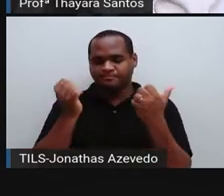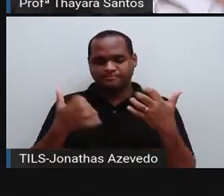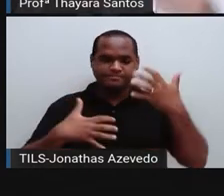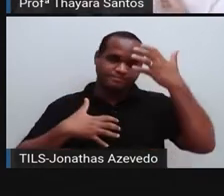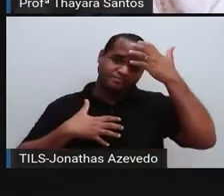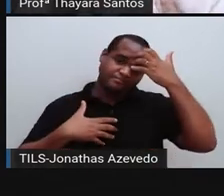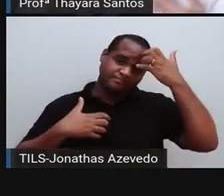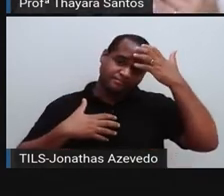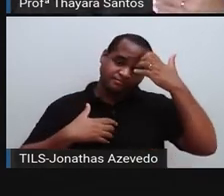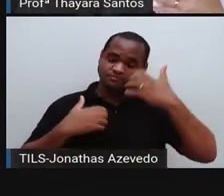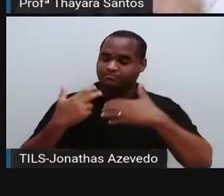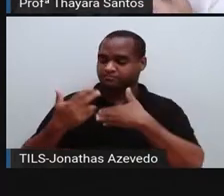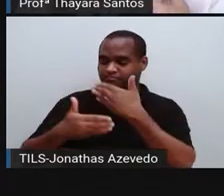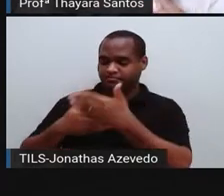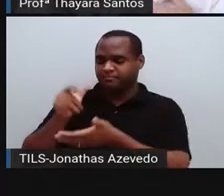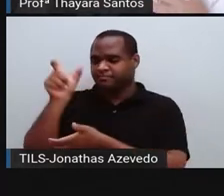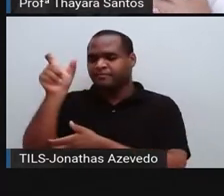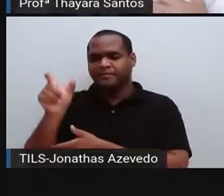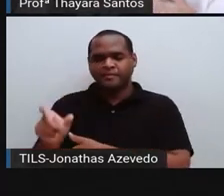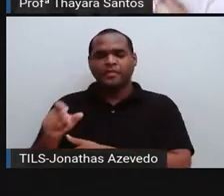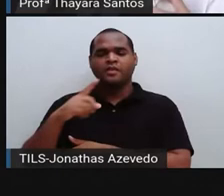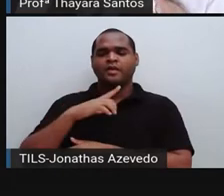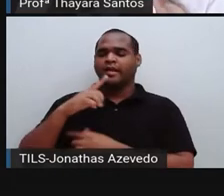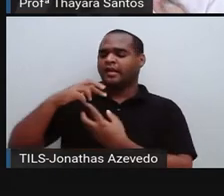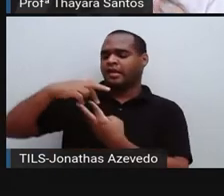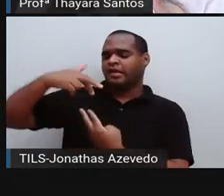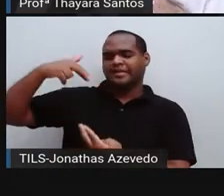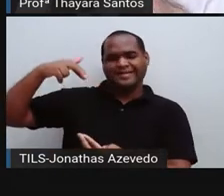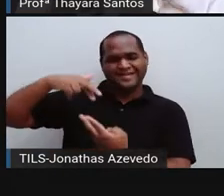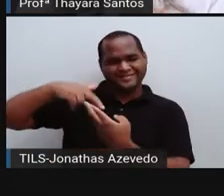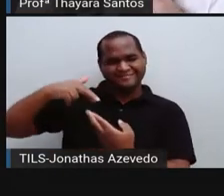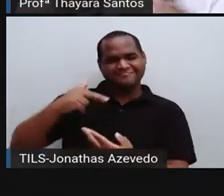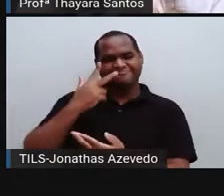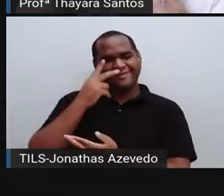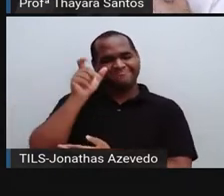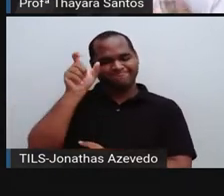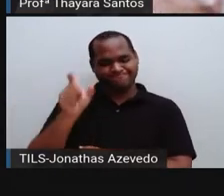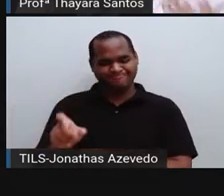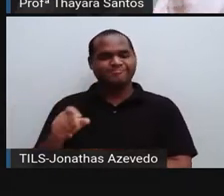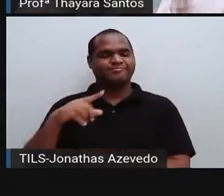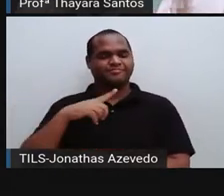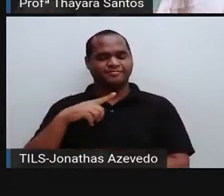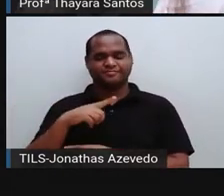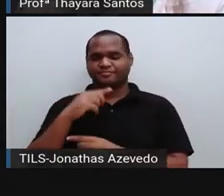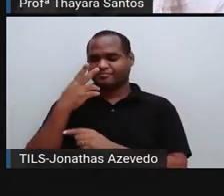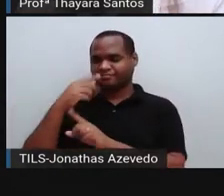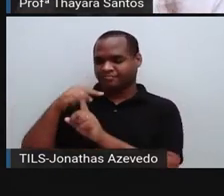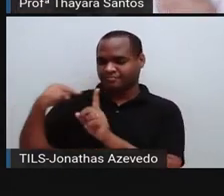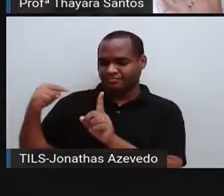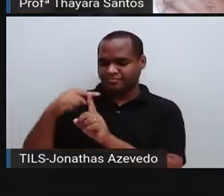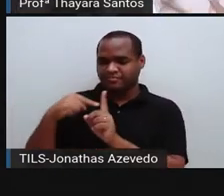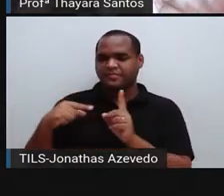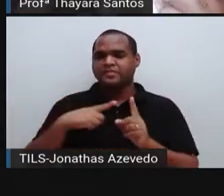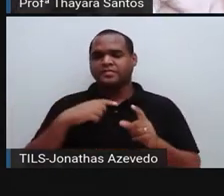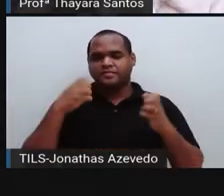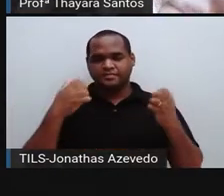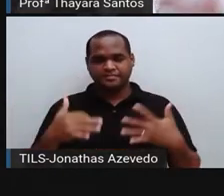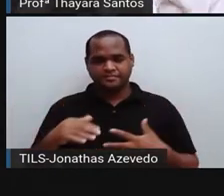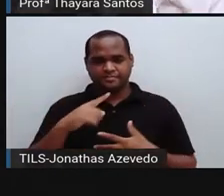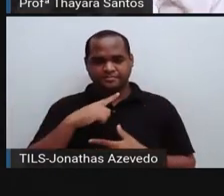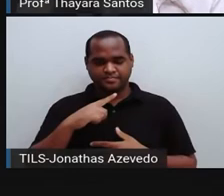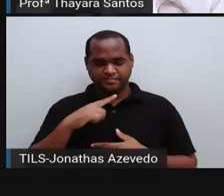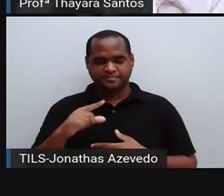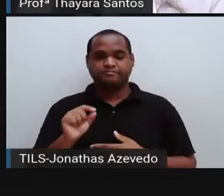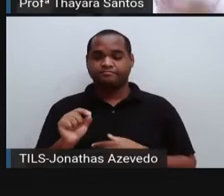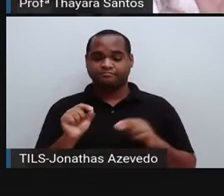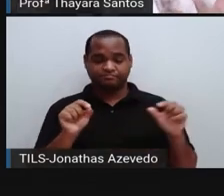humano, a gente vai ver que o nosso DNA é muito parecido. Então, isso indica que tem uma similaridade aí entre esses dois grupos